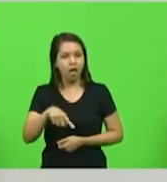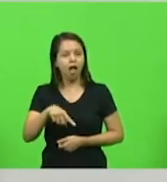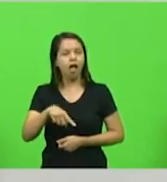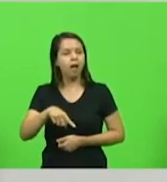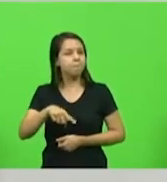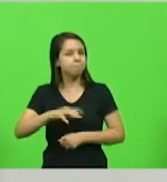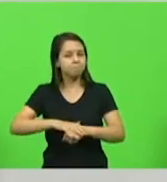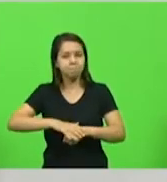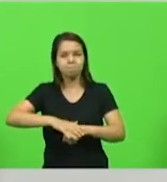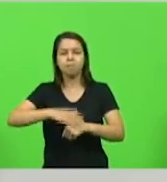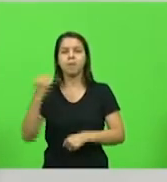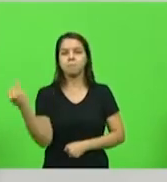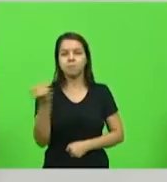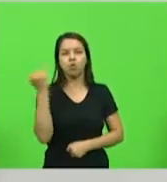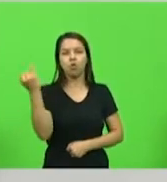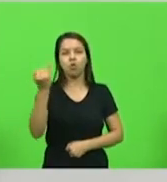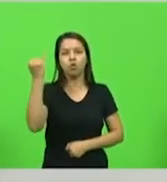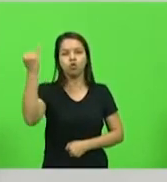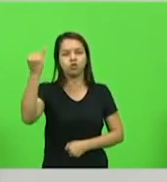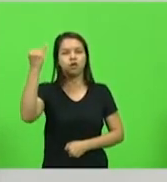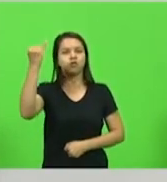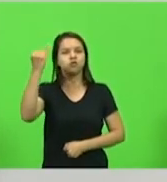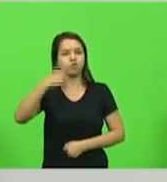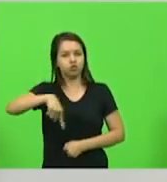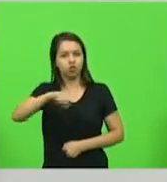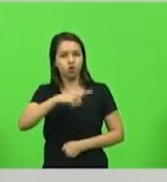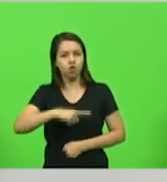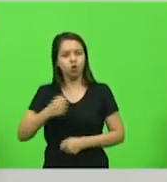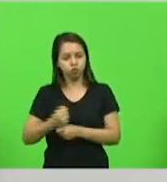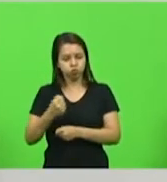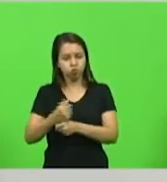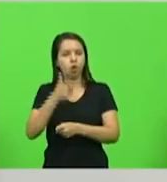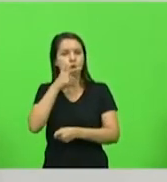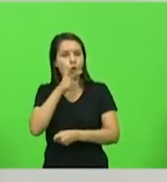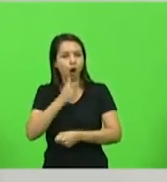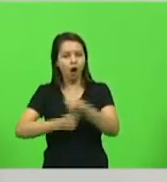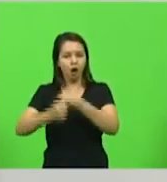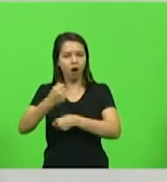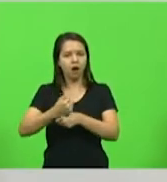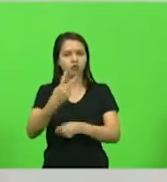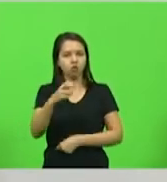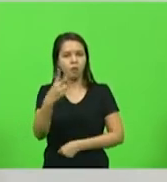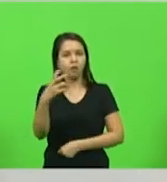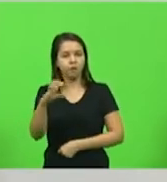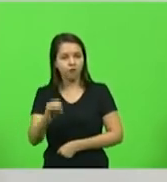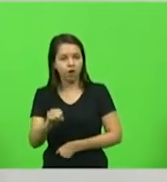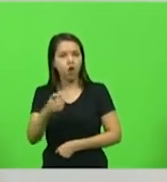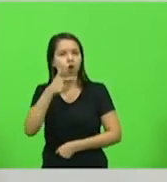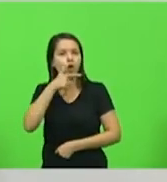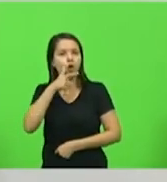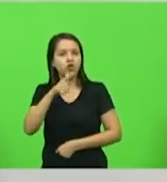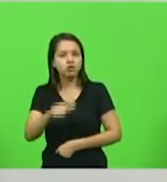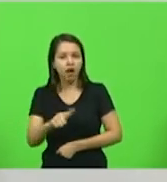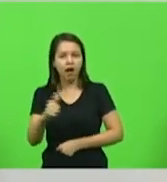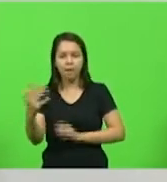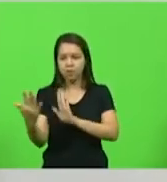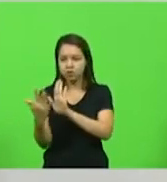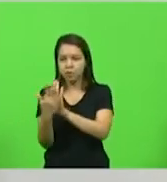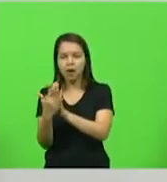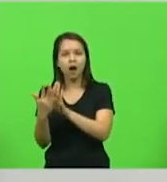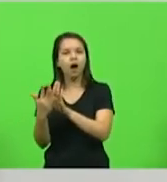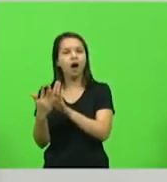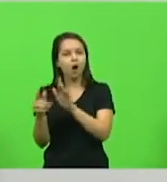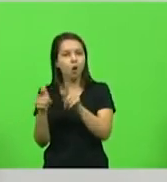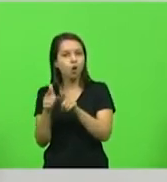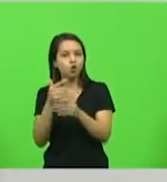oportunidade que construímos e conquistamos em 2020. A oportunidade de nos reaproximar, de reconstruir pontes,